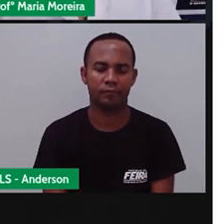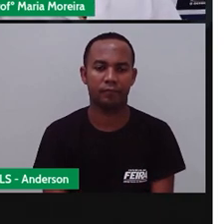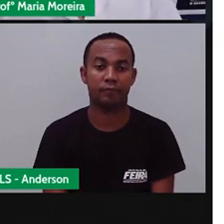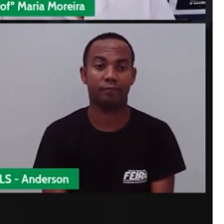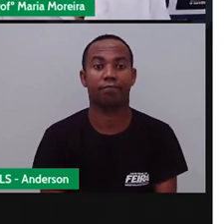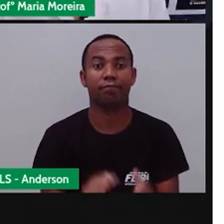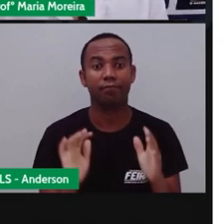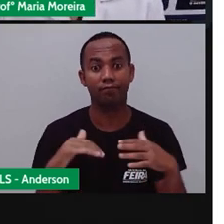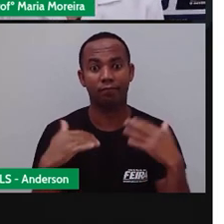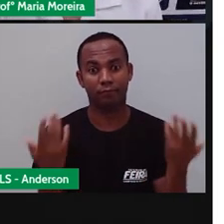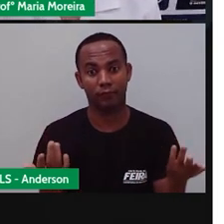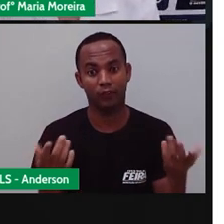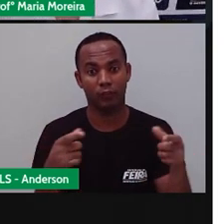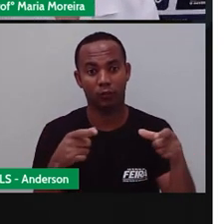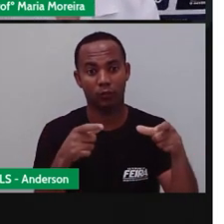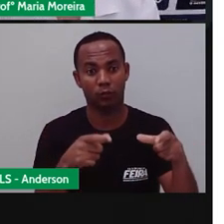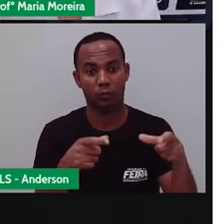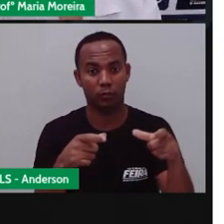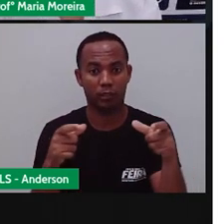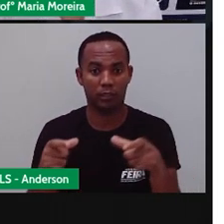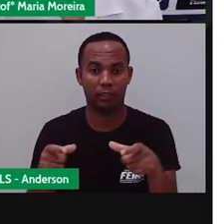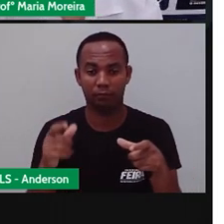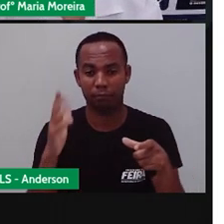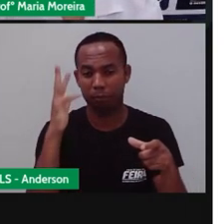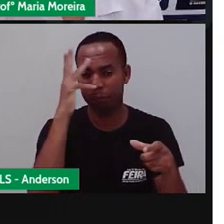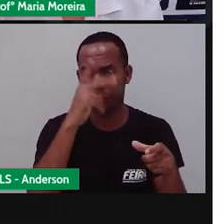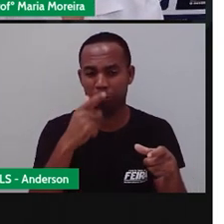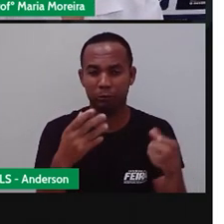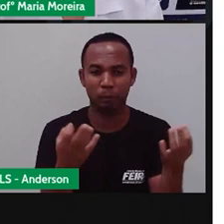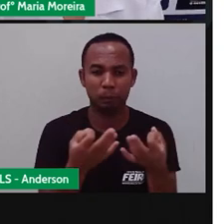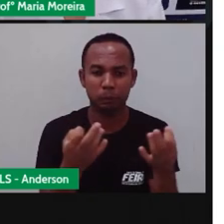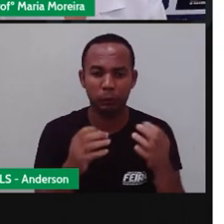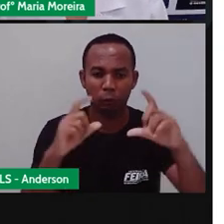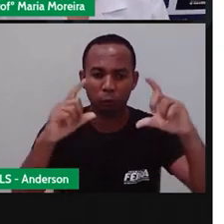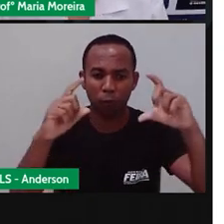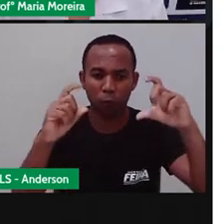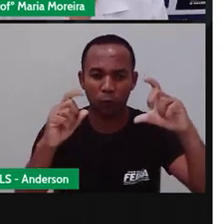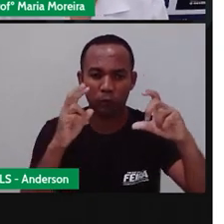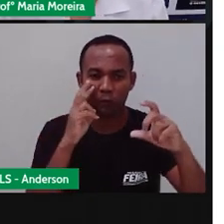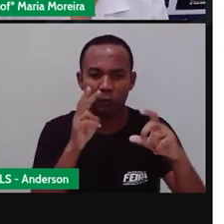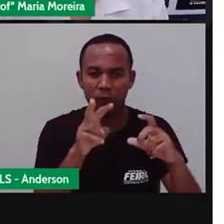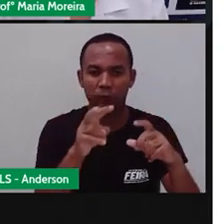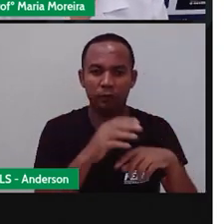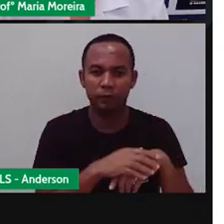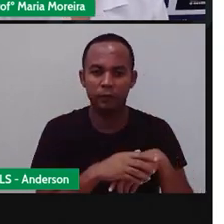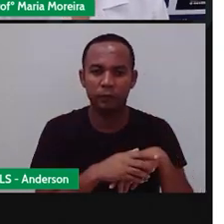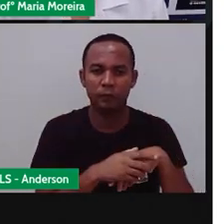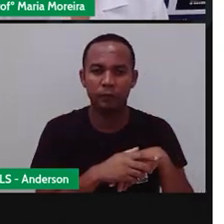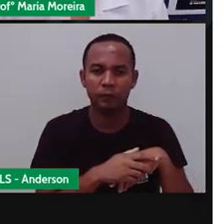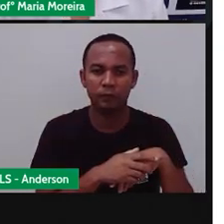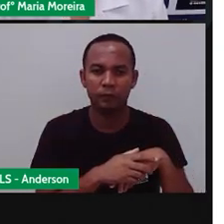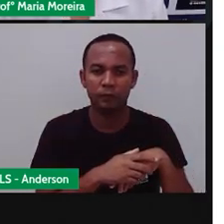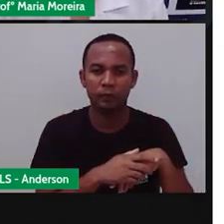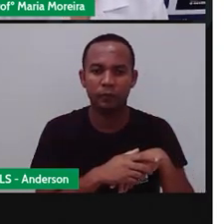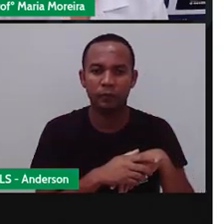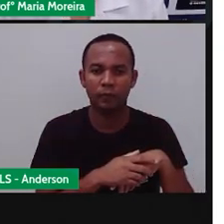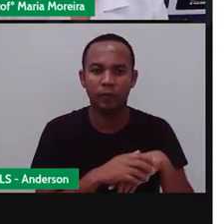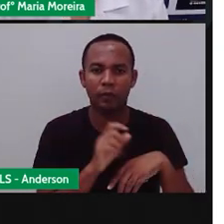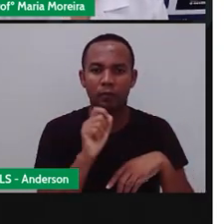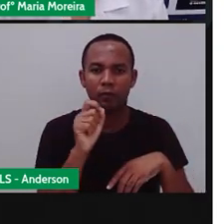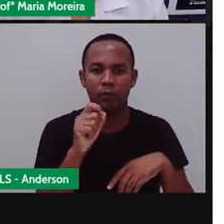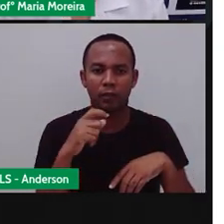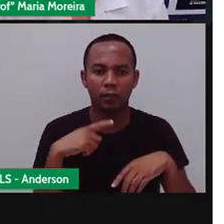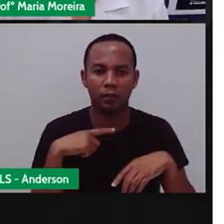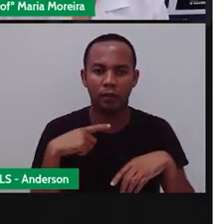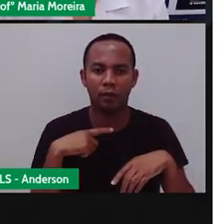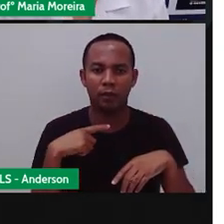Bom, a paisagem, bonita essa foto, né? O Bôlevard. a paisagem está em